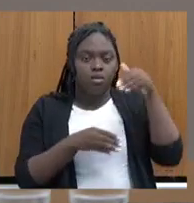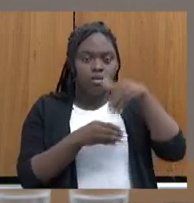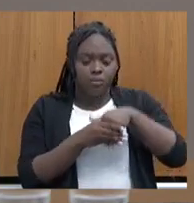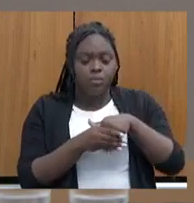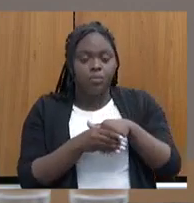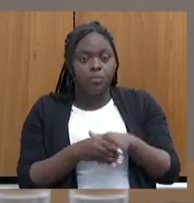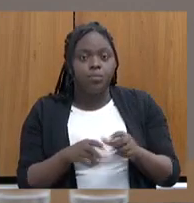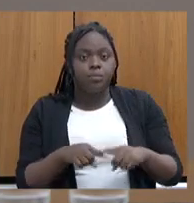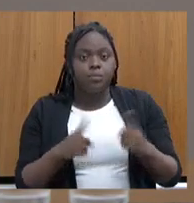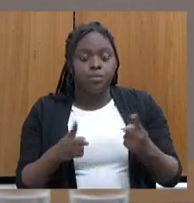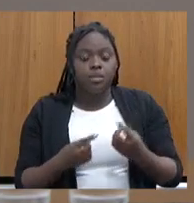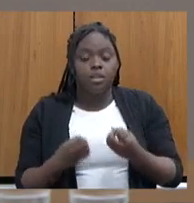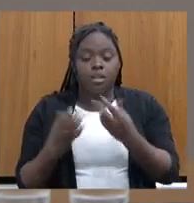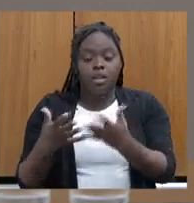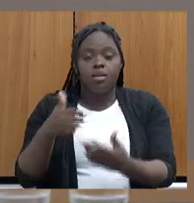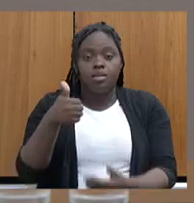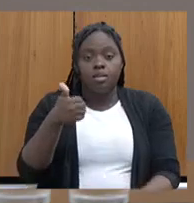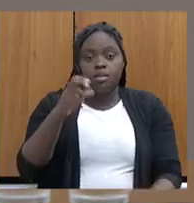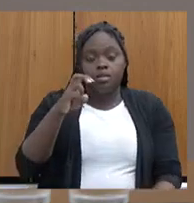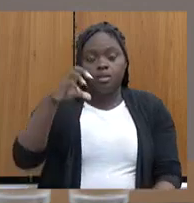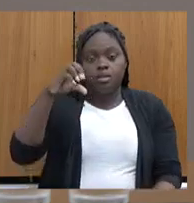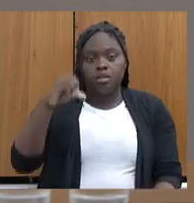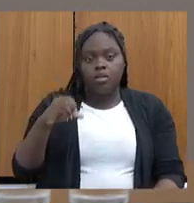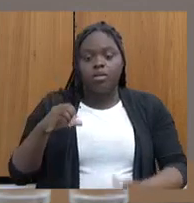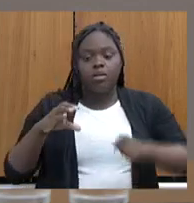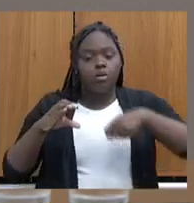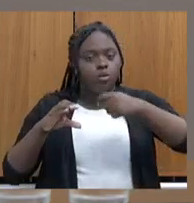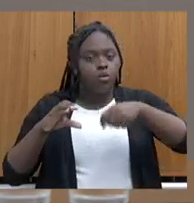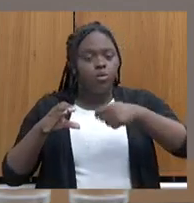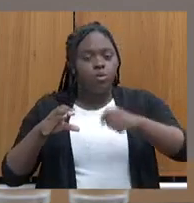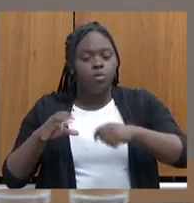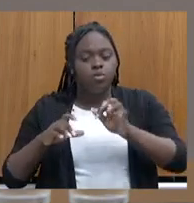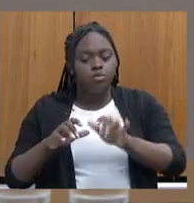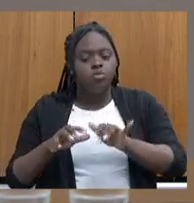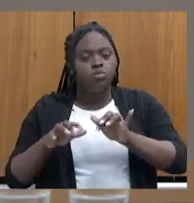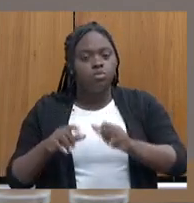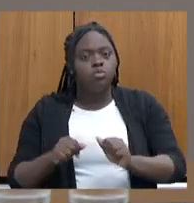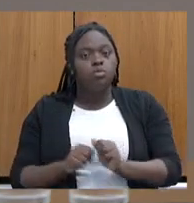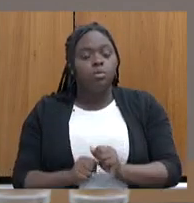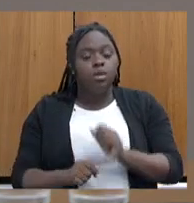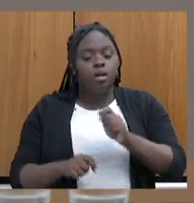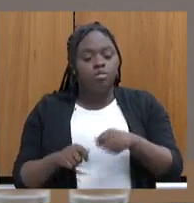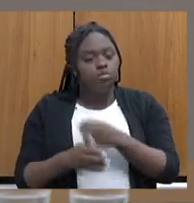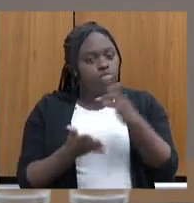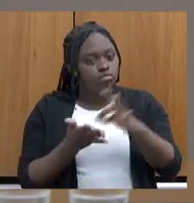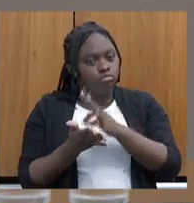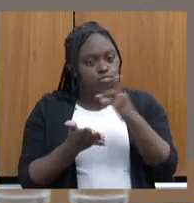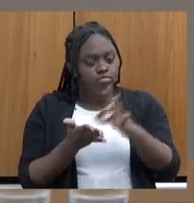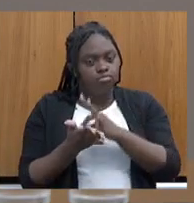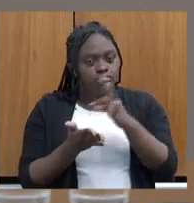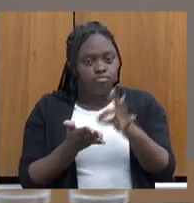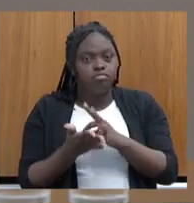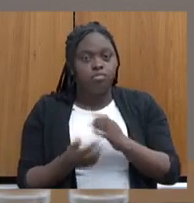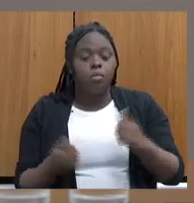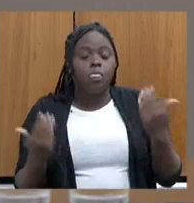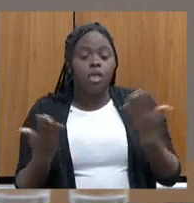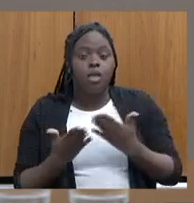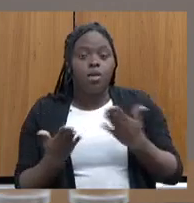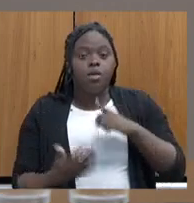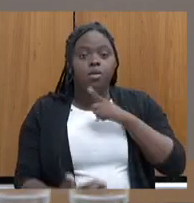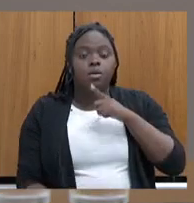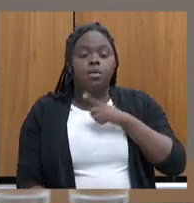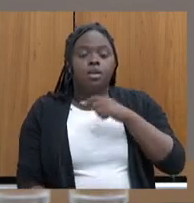159 máquinas de costura para 17 municípios. Hoje, nós já temos 259 mulheres atendidas com qualificação